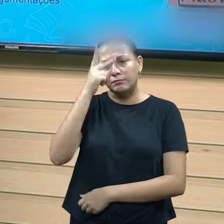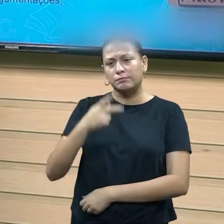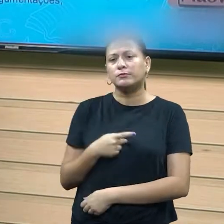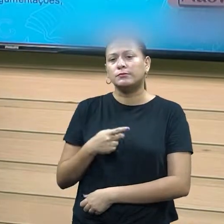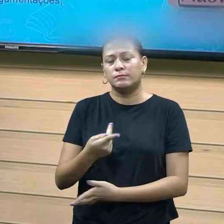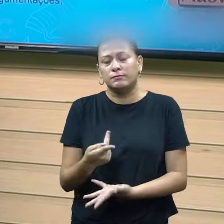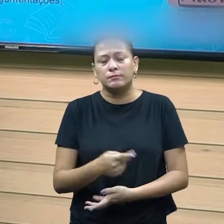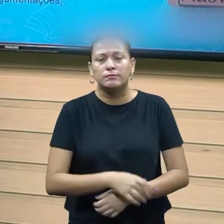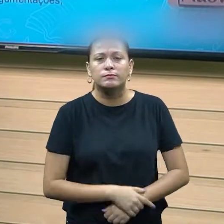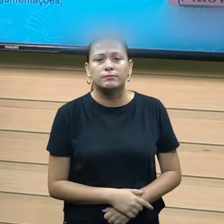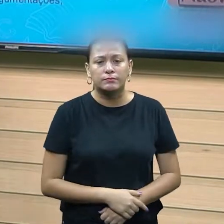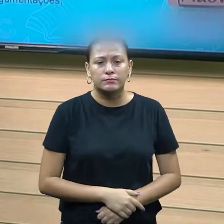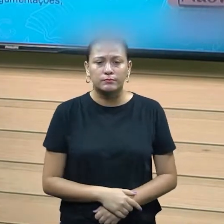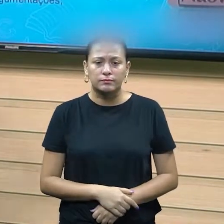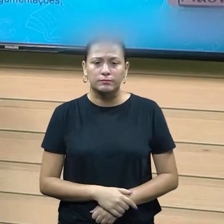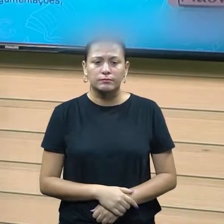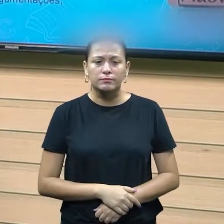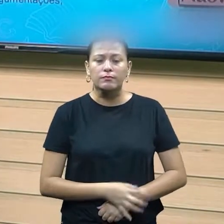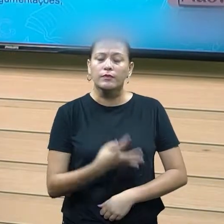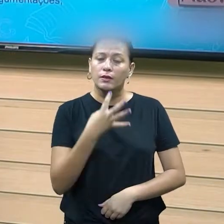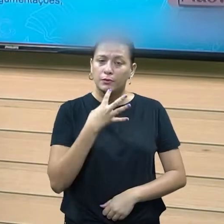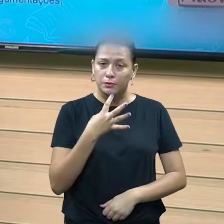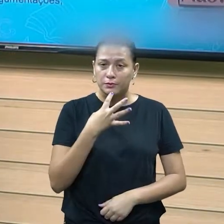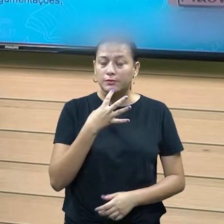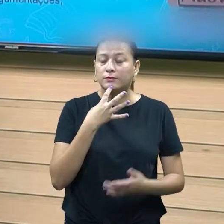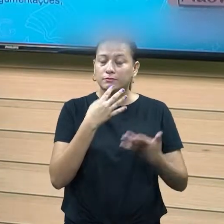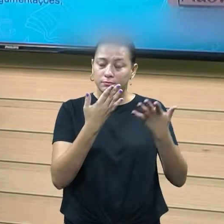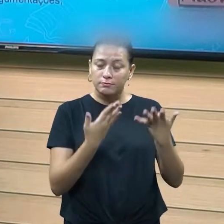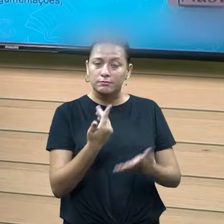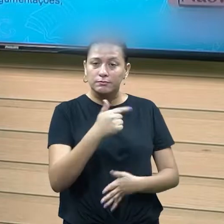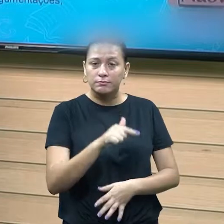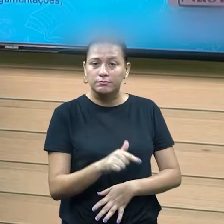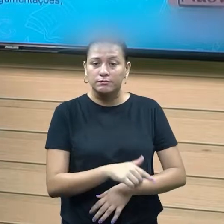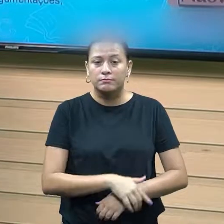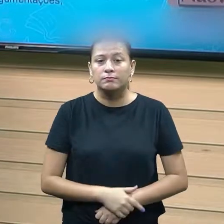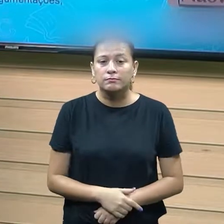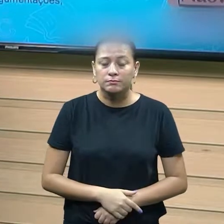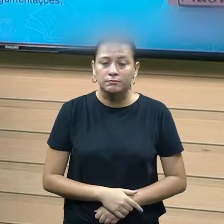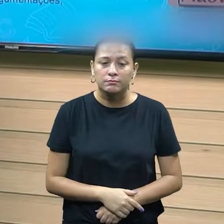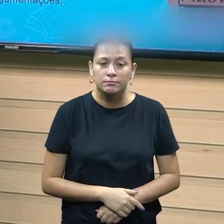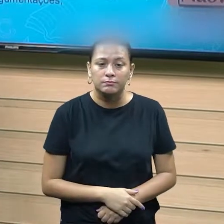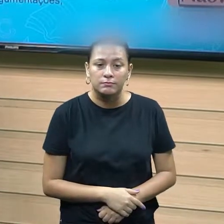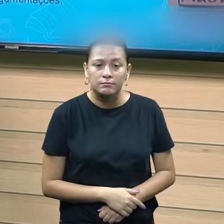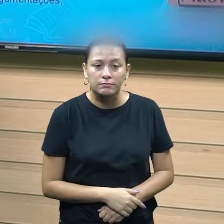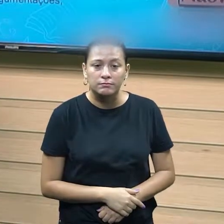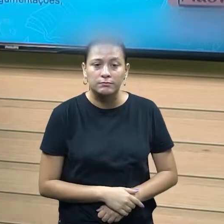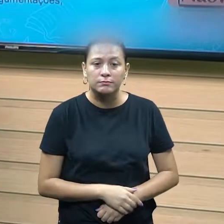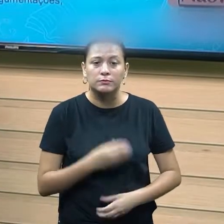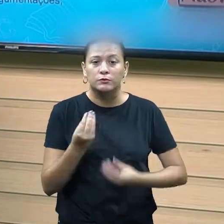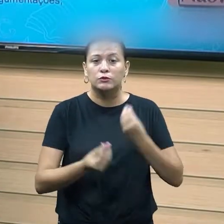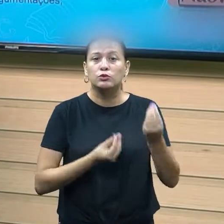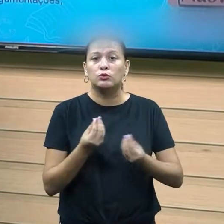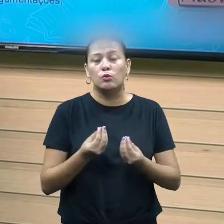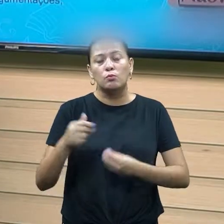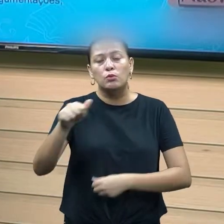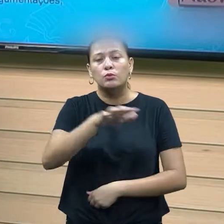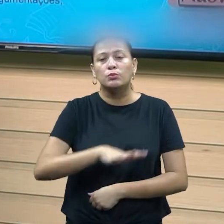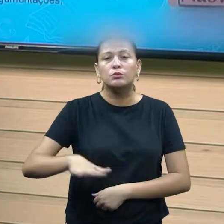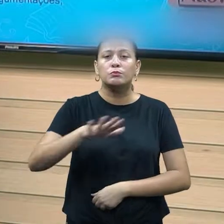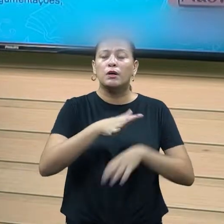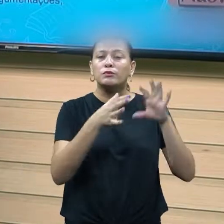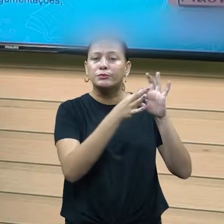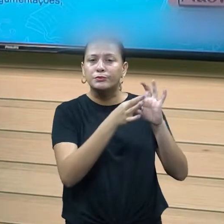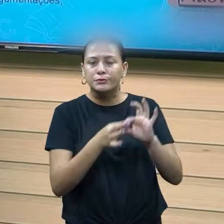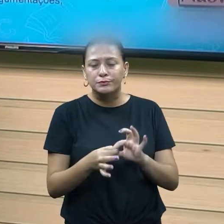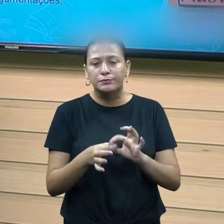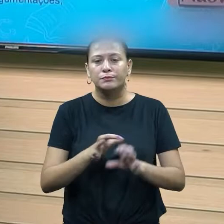nem tudo é nem, não. Então, reconhecer, e aí é outra atitude que ela falou também, conhecer o espaço que você está adentrando. Então,